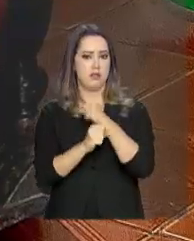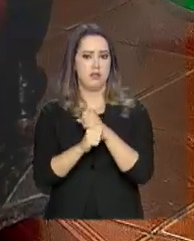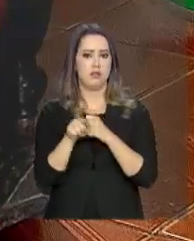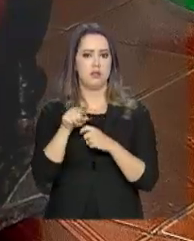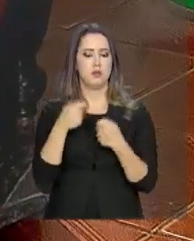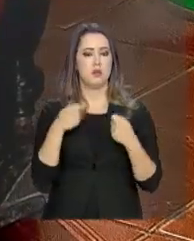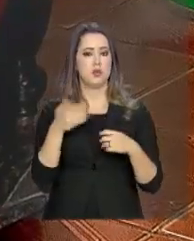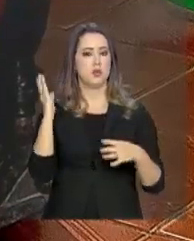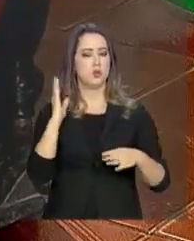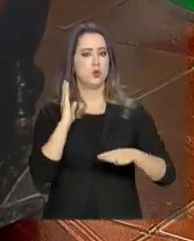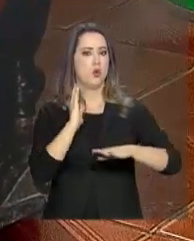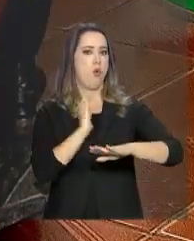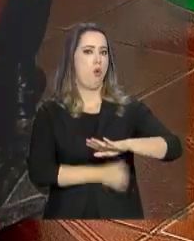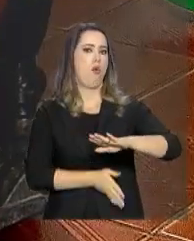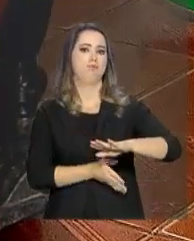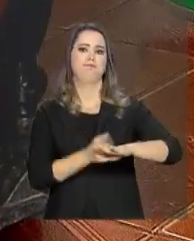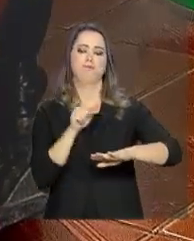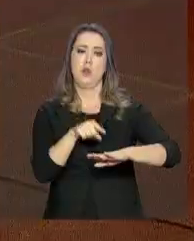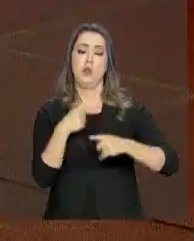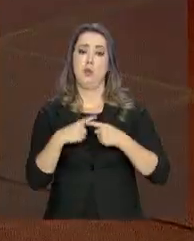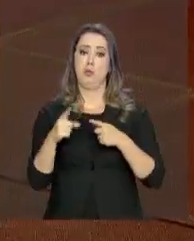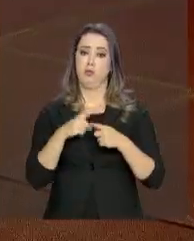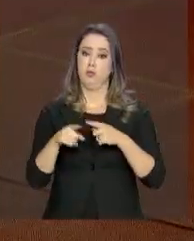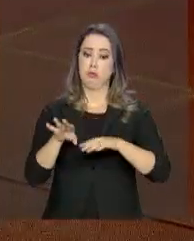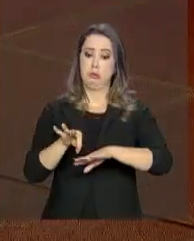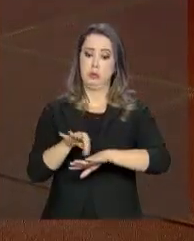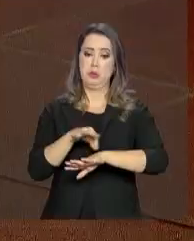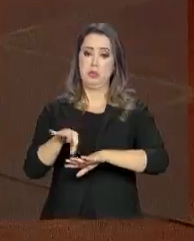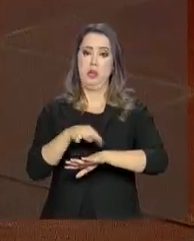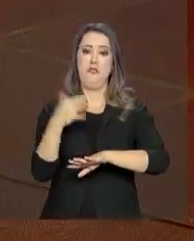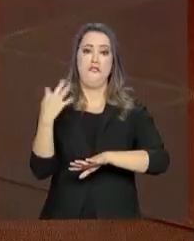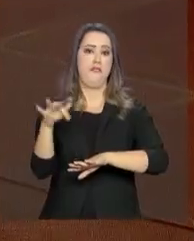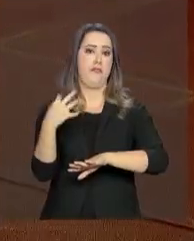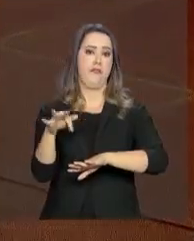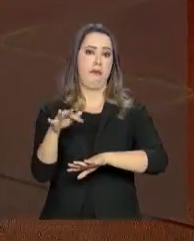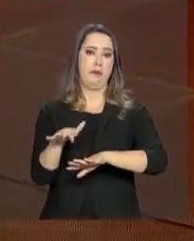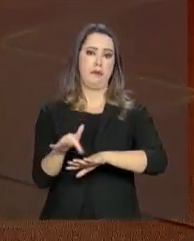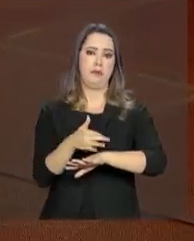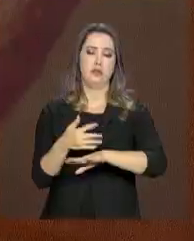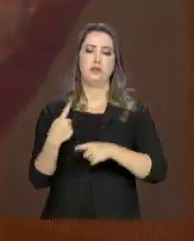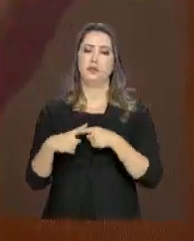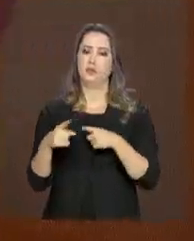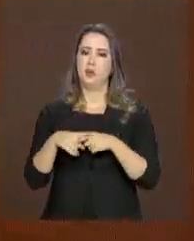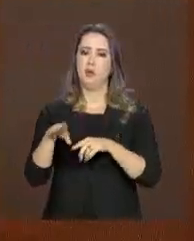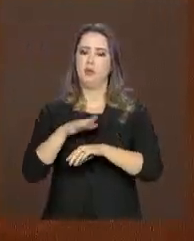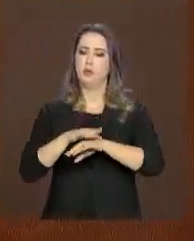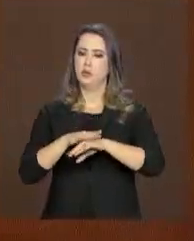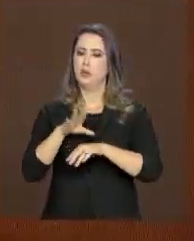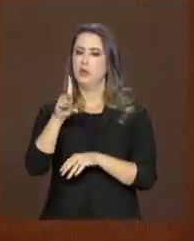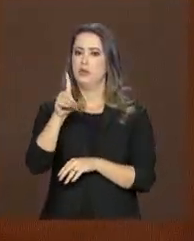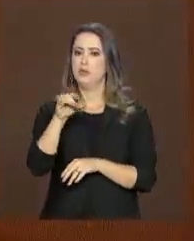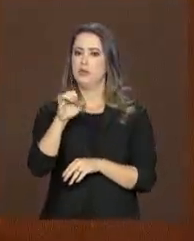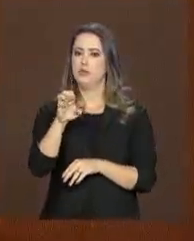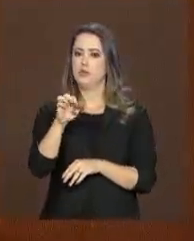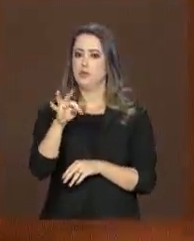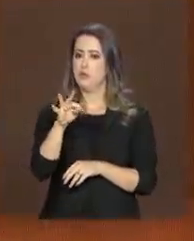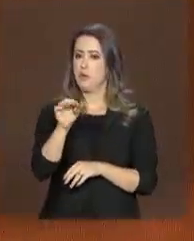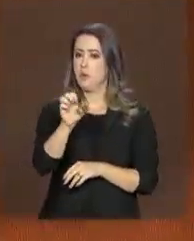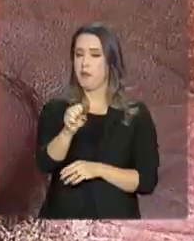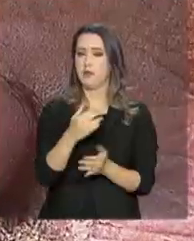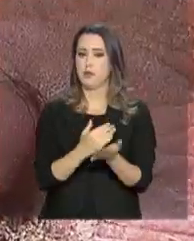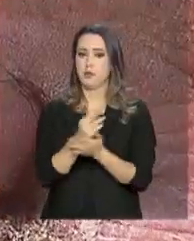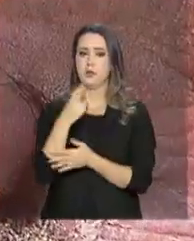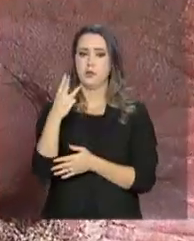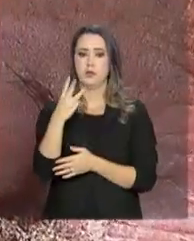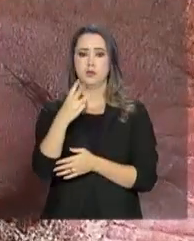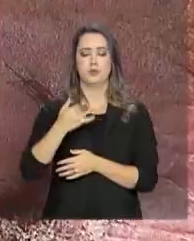ele teve que amputar um dos pés, devido a uma infecção que se agravou com o diabetes. A doença começou aos 33 anos.